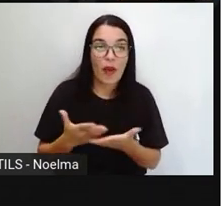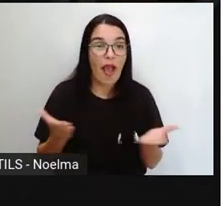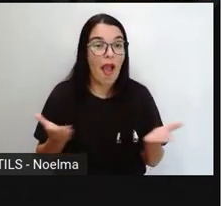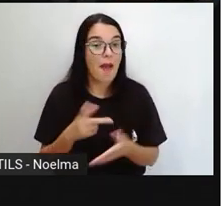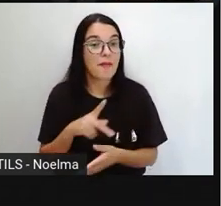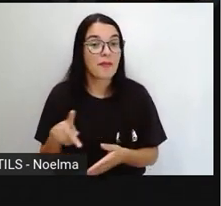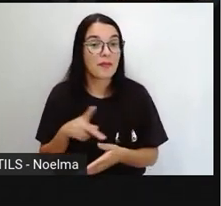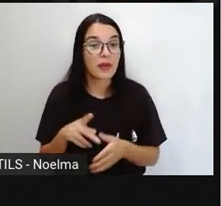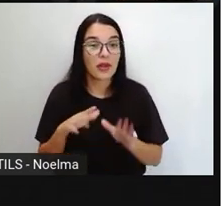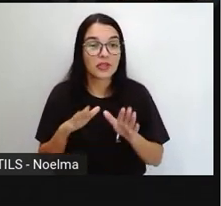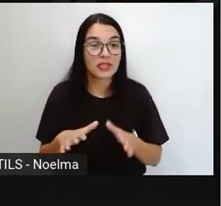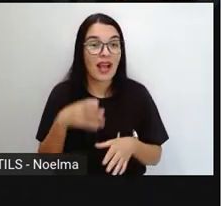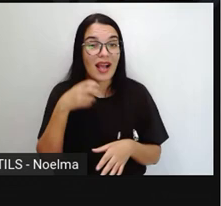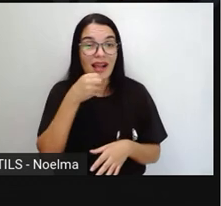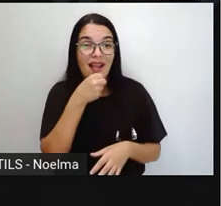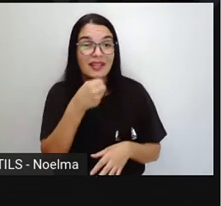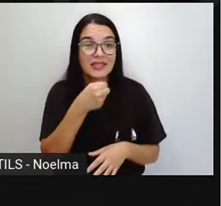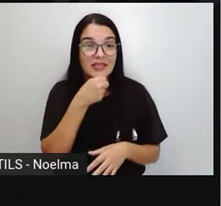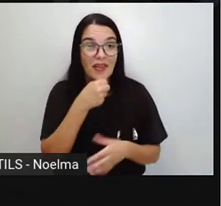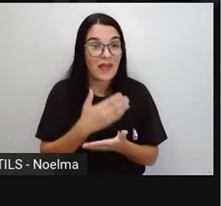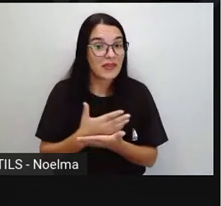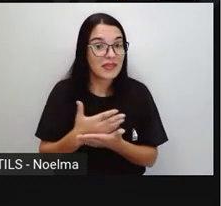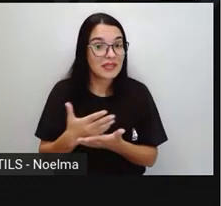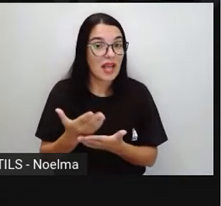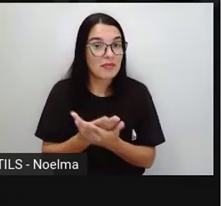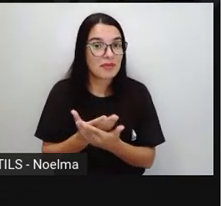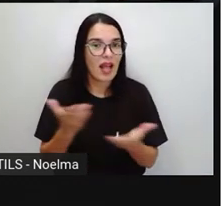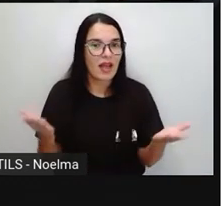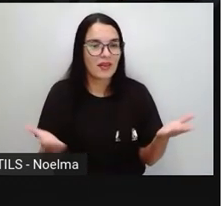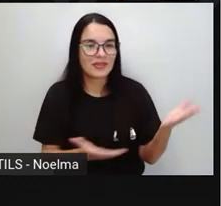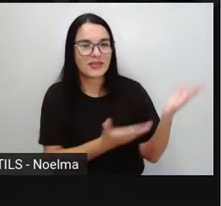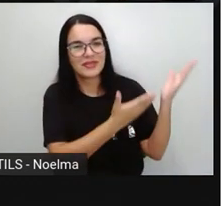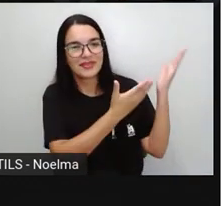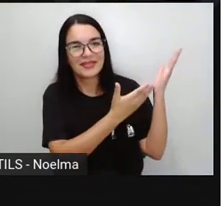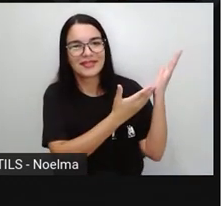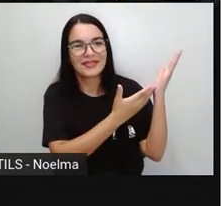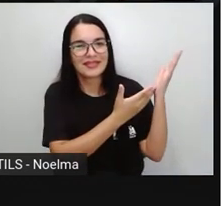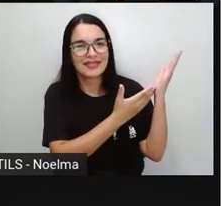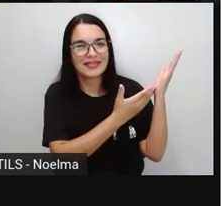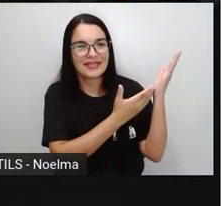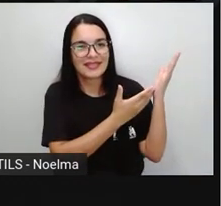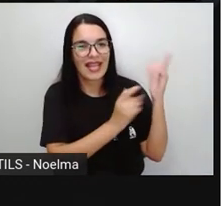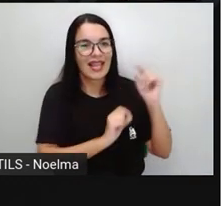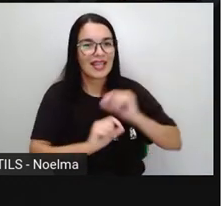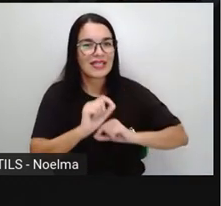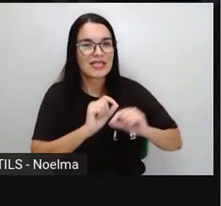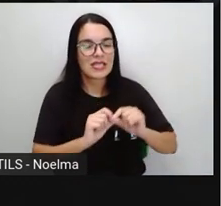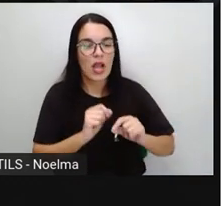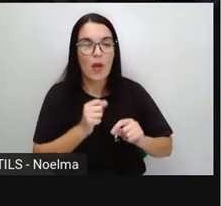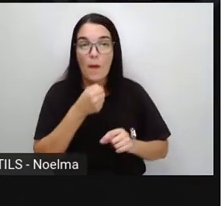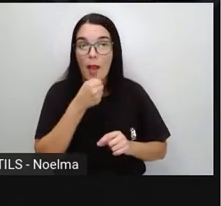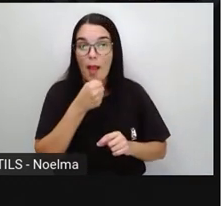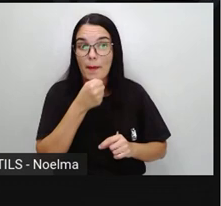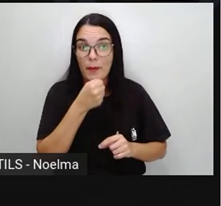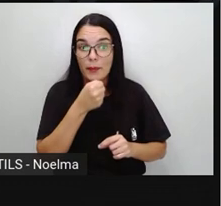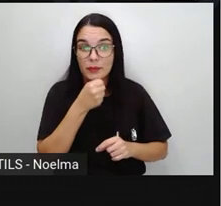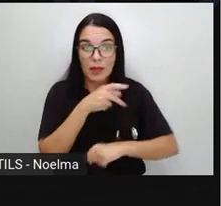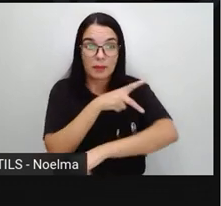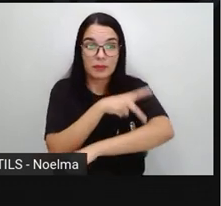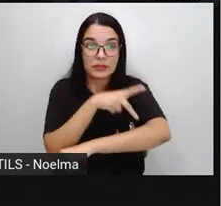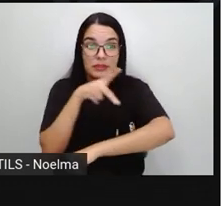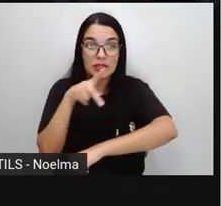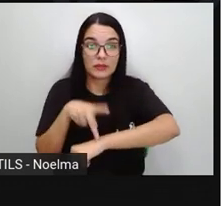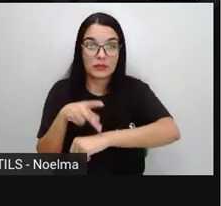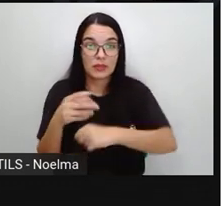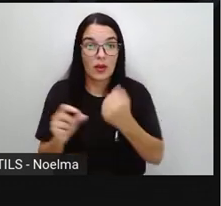cantou aí no início da música, a Pró trouxe uma música aqui, que é uma paródia, né? Uma paródia pedagógica criada